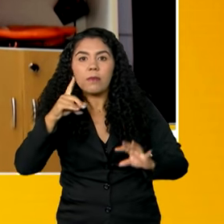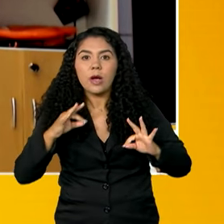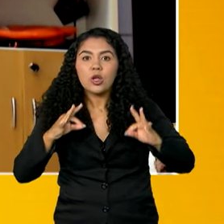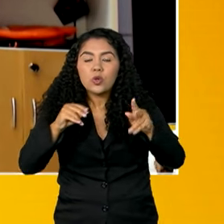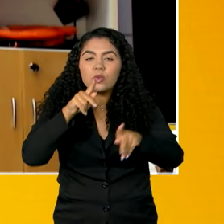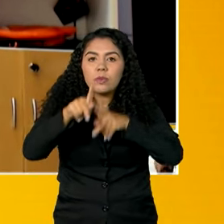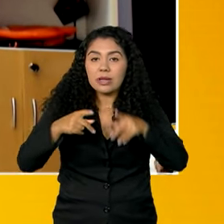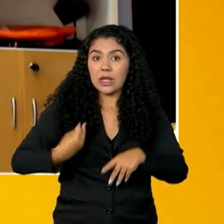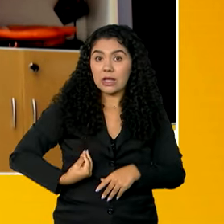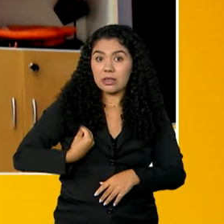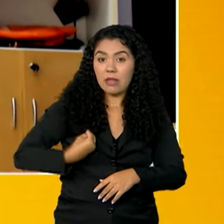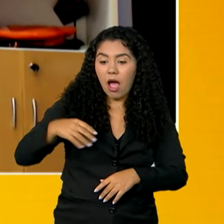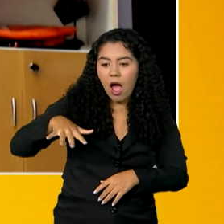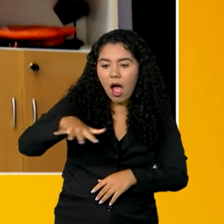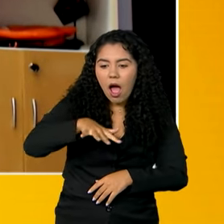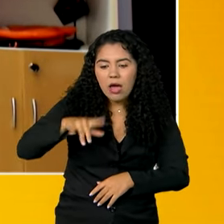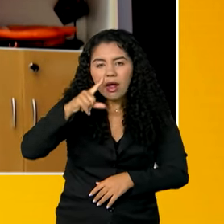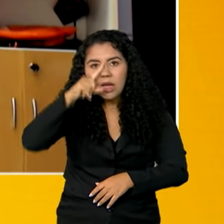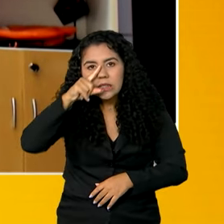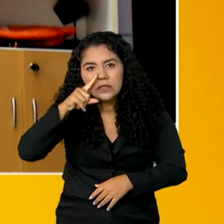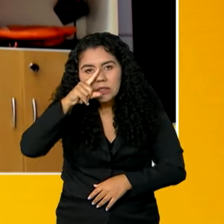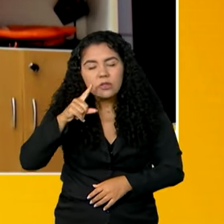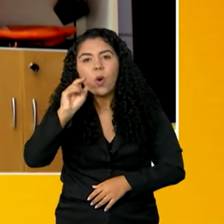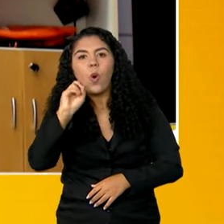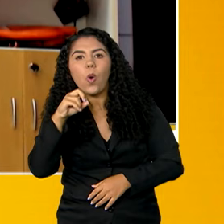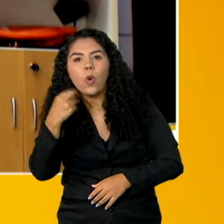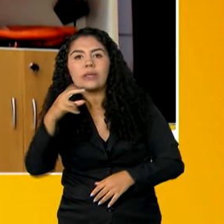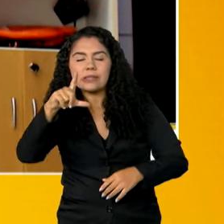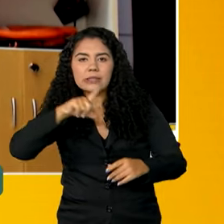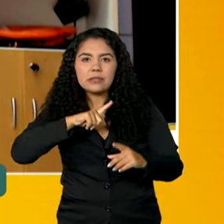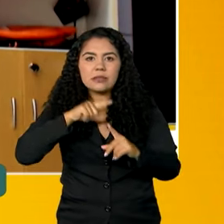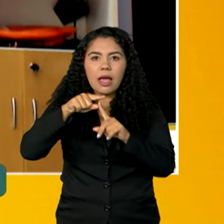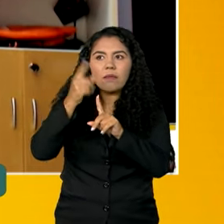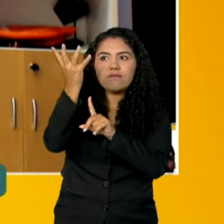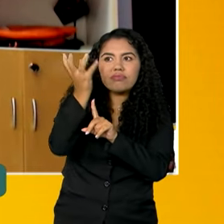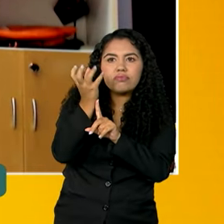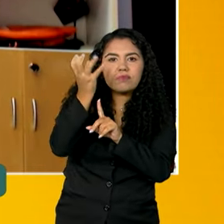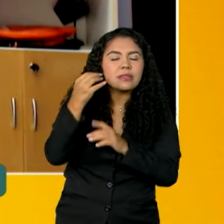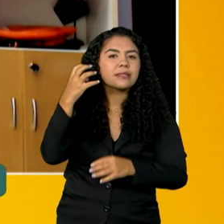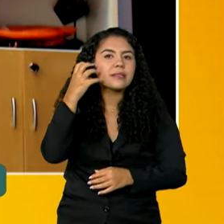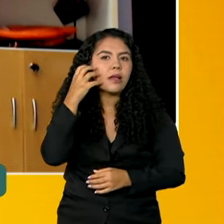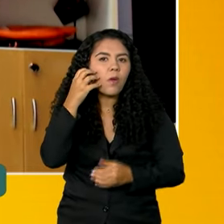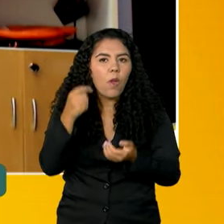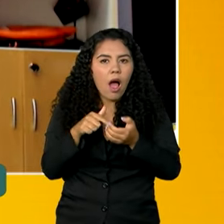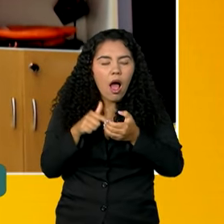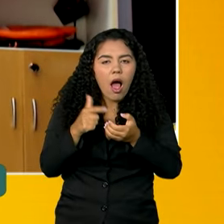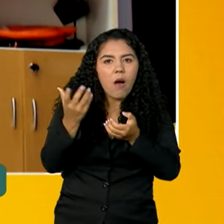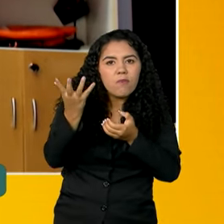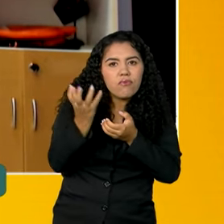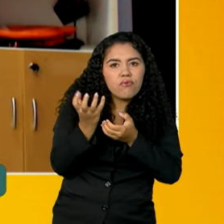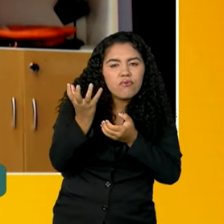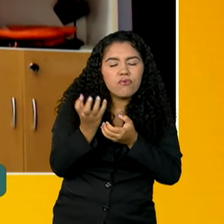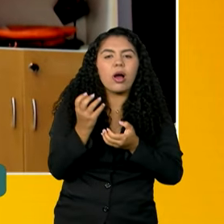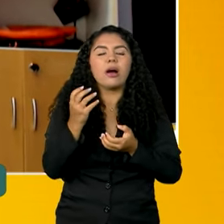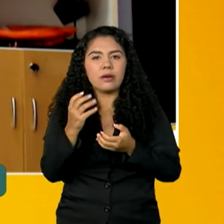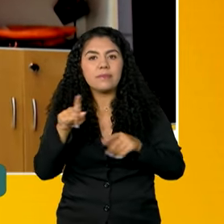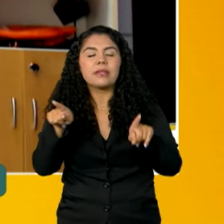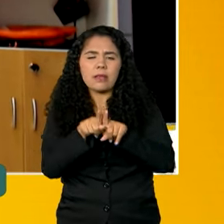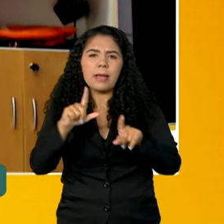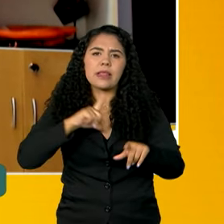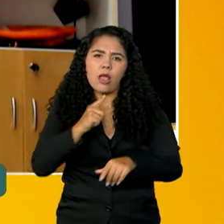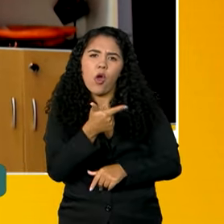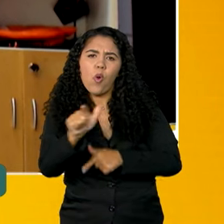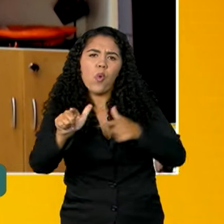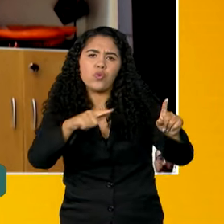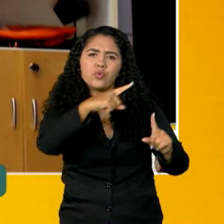em uma área de risco e estiver sob cobertura do sinal de telefonia móvel. A gente já trabalha com outros mecanismos